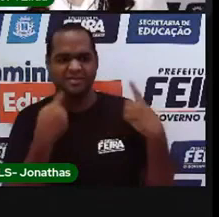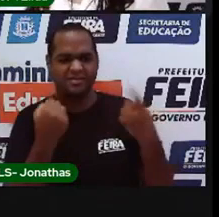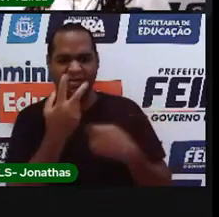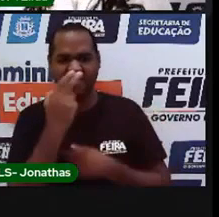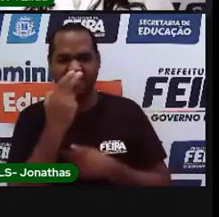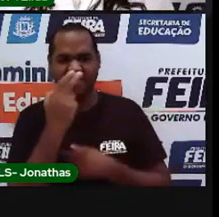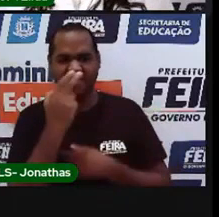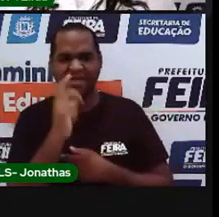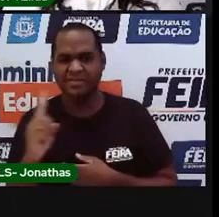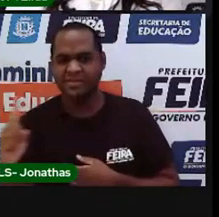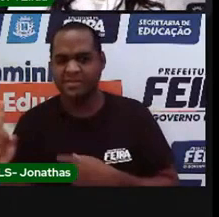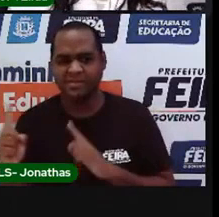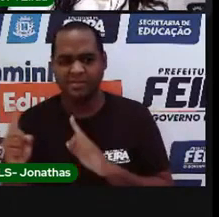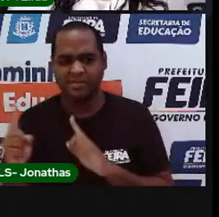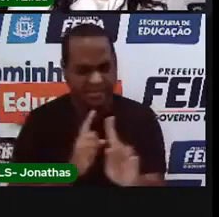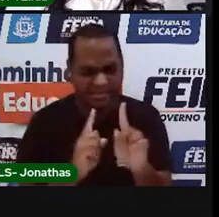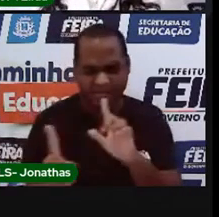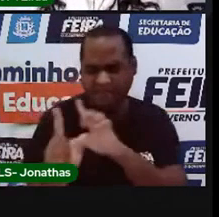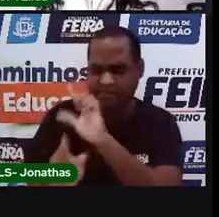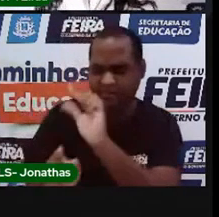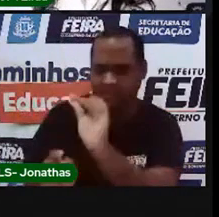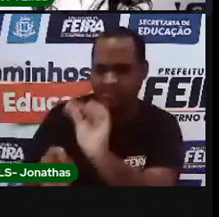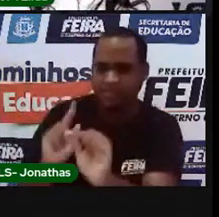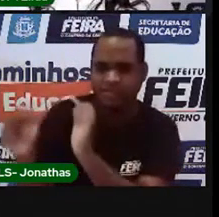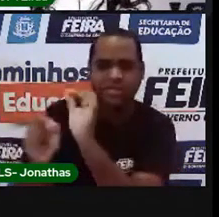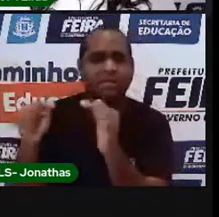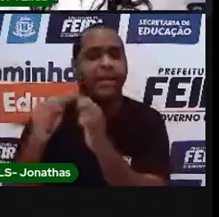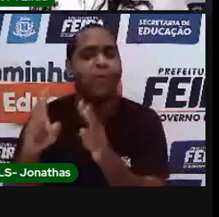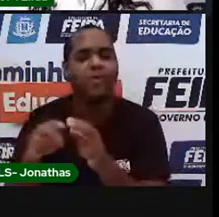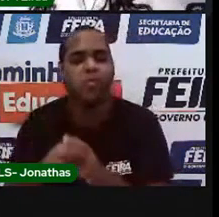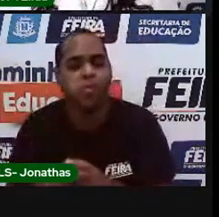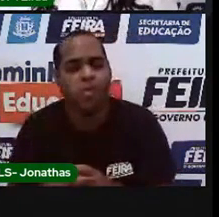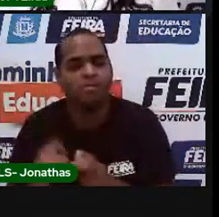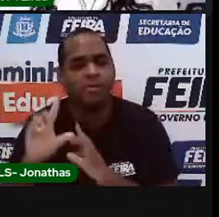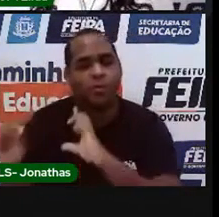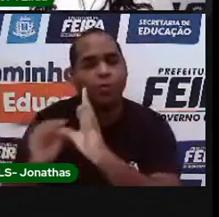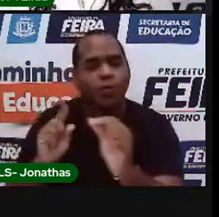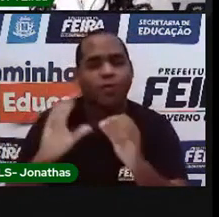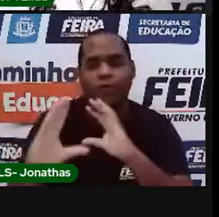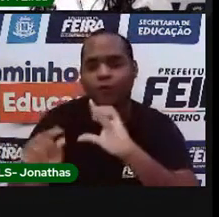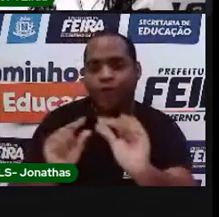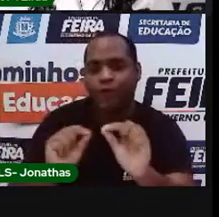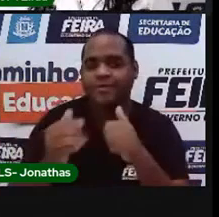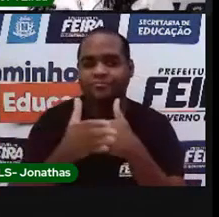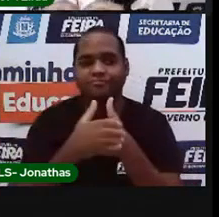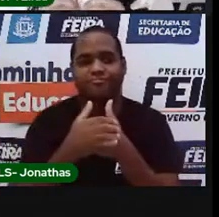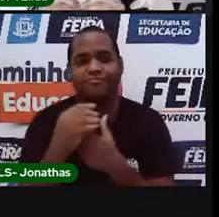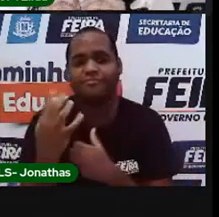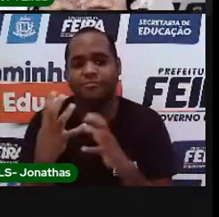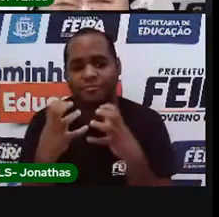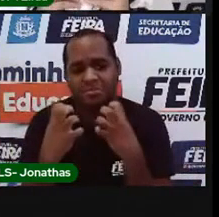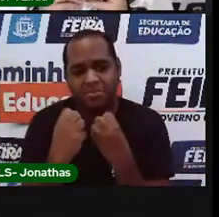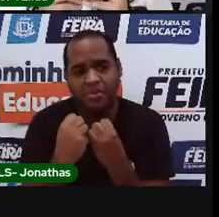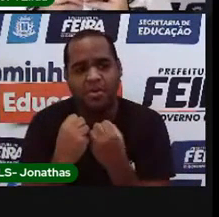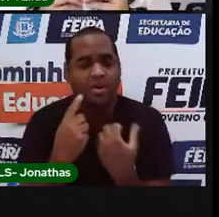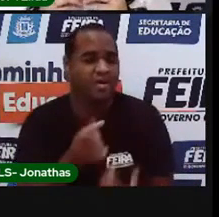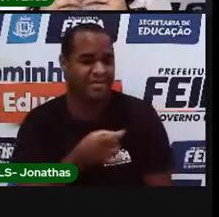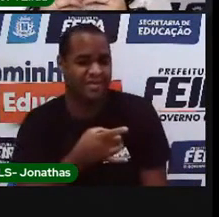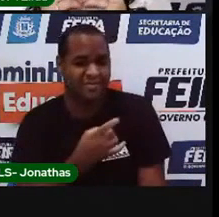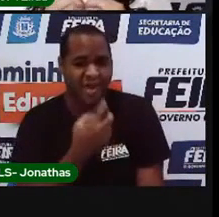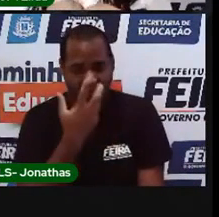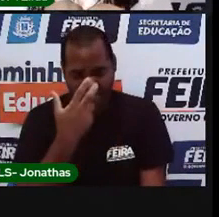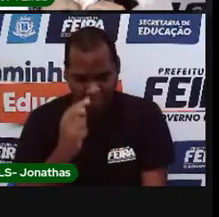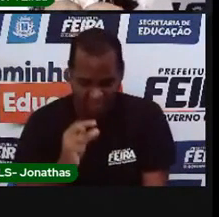esconde e foge como um ladrão na escuridão. E, quando a gente está com medo, a gente se sente tão